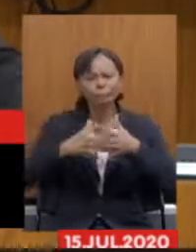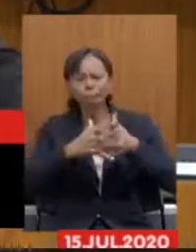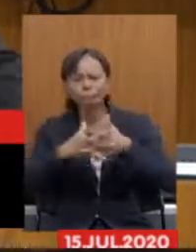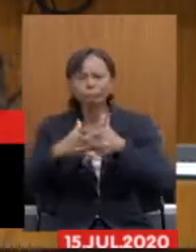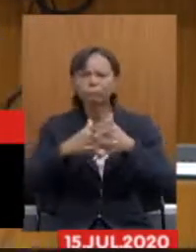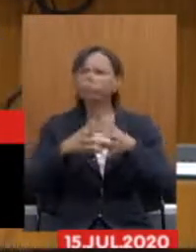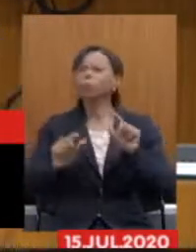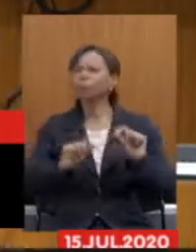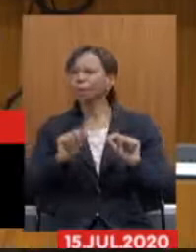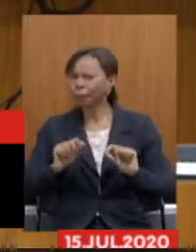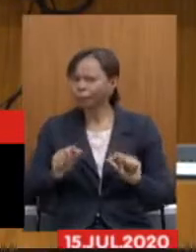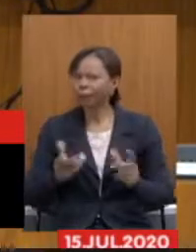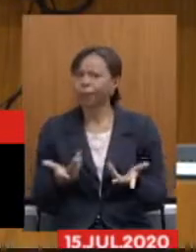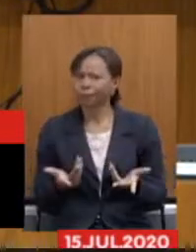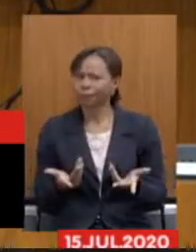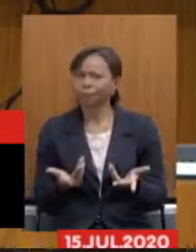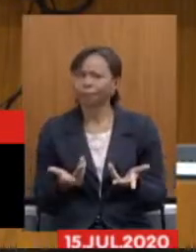aqui.